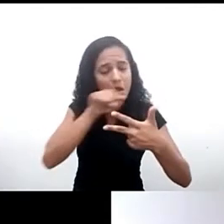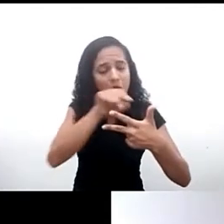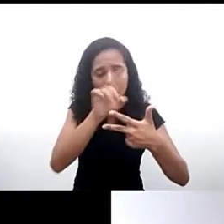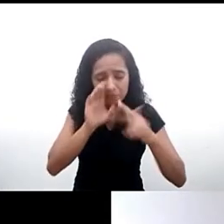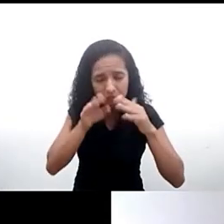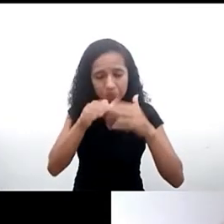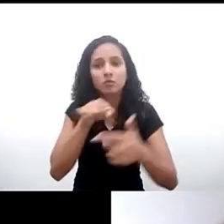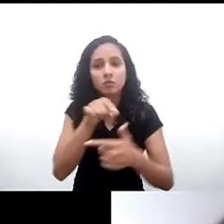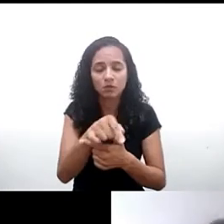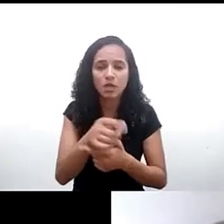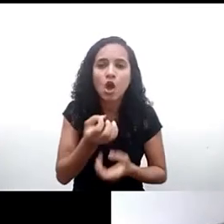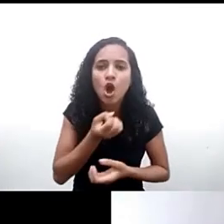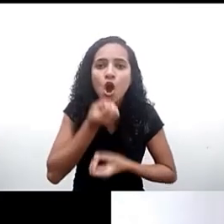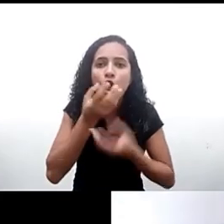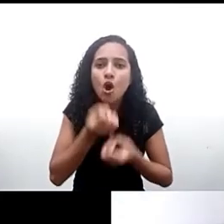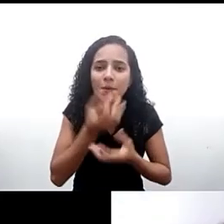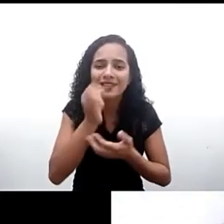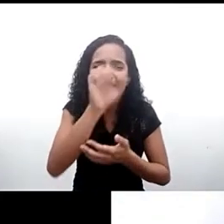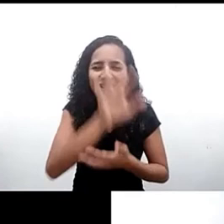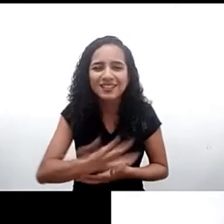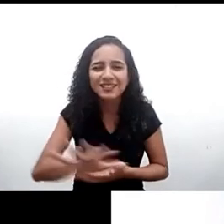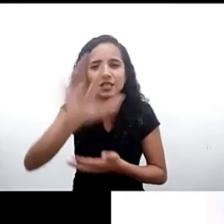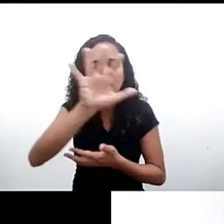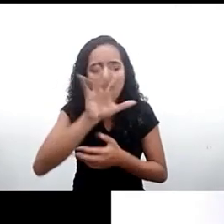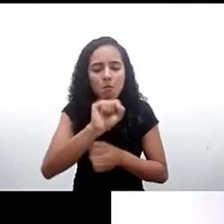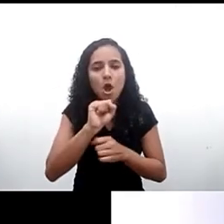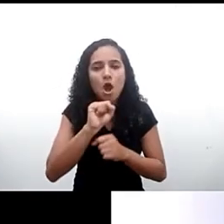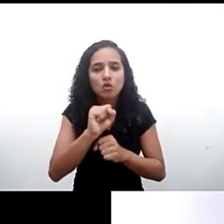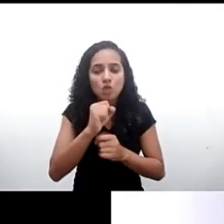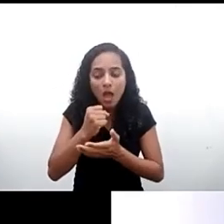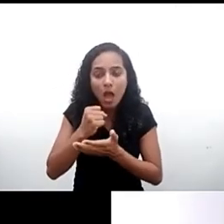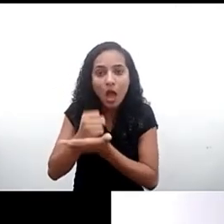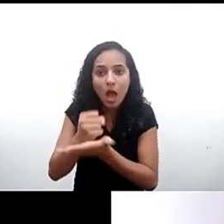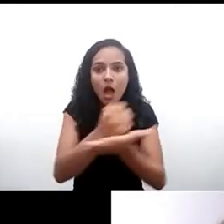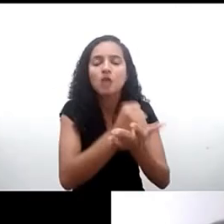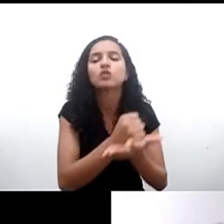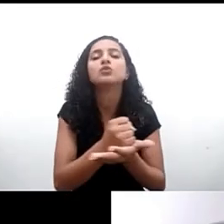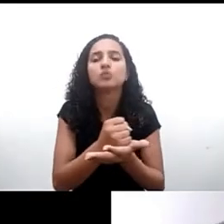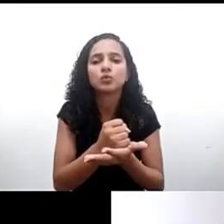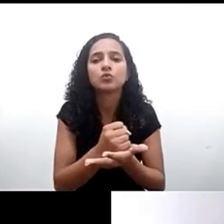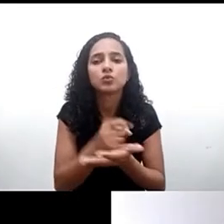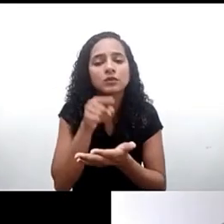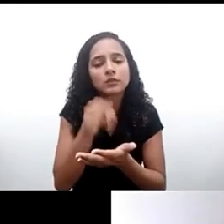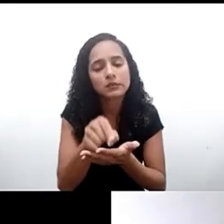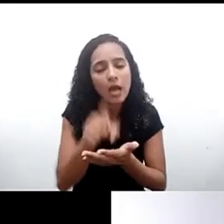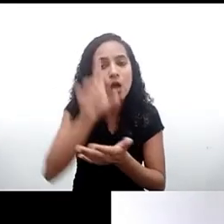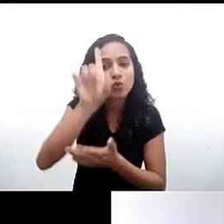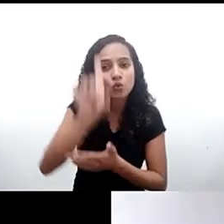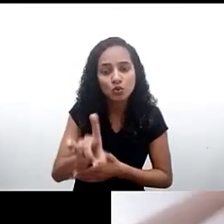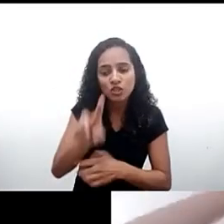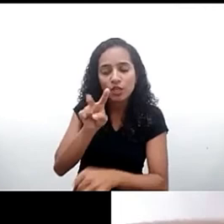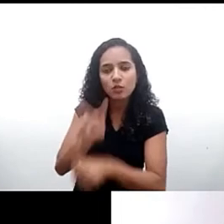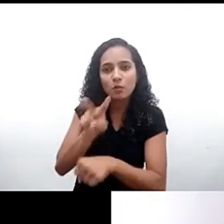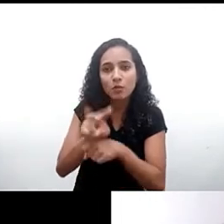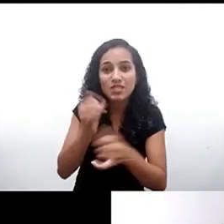comentário aqui pode ajudar muito a preencher o conteúdo dessa autodeterminação informativa desse direito à proteção de dados